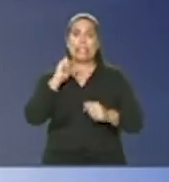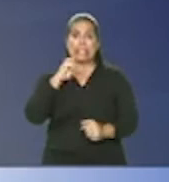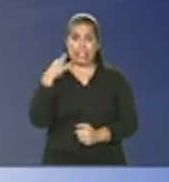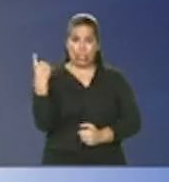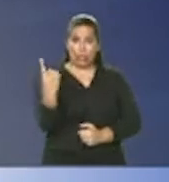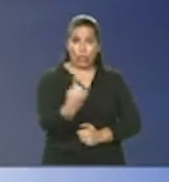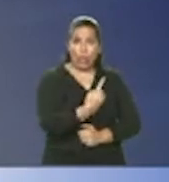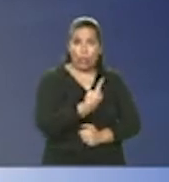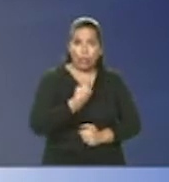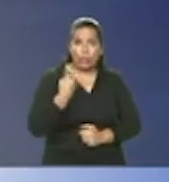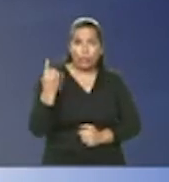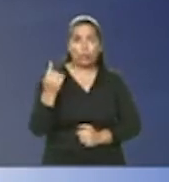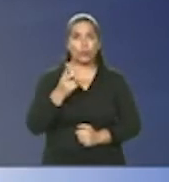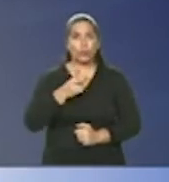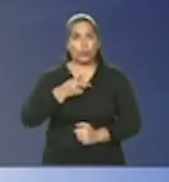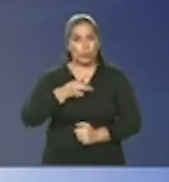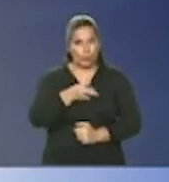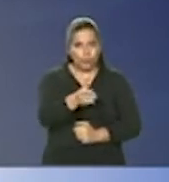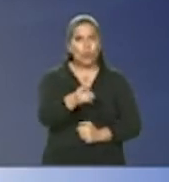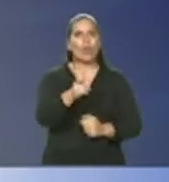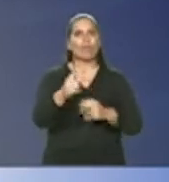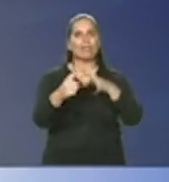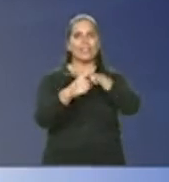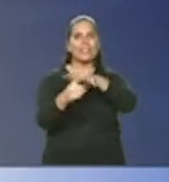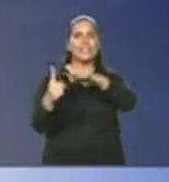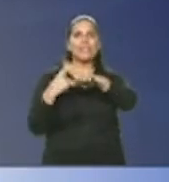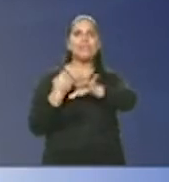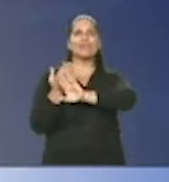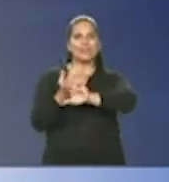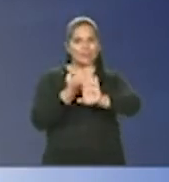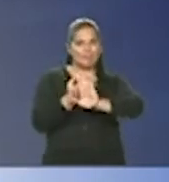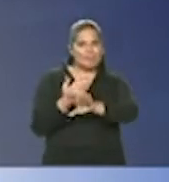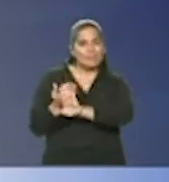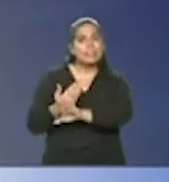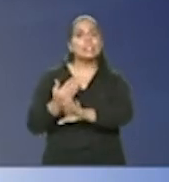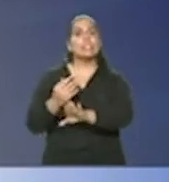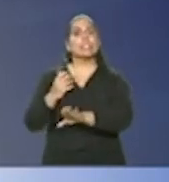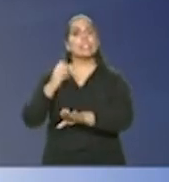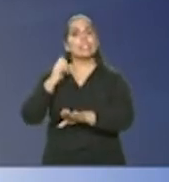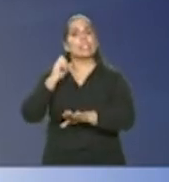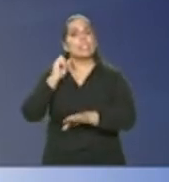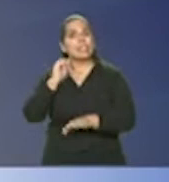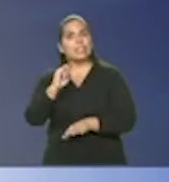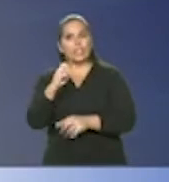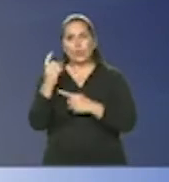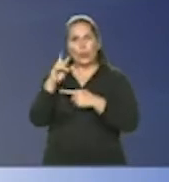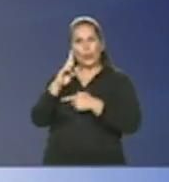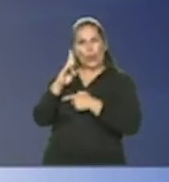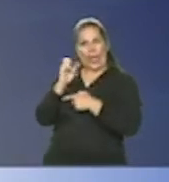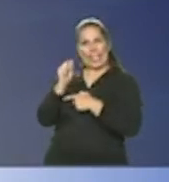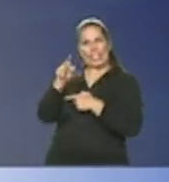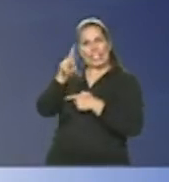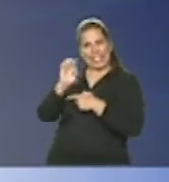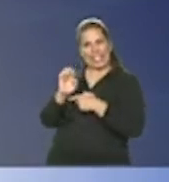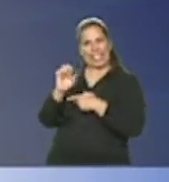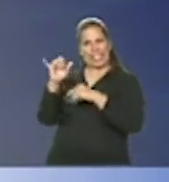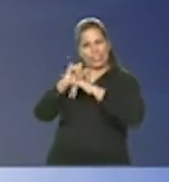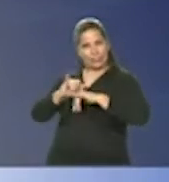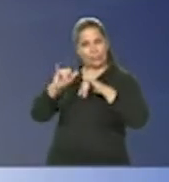mantivermos o nosso afastamento social, se ocorreu o o doutor Alexandre Campos planeja